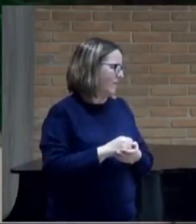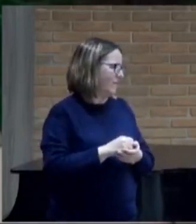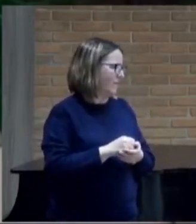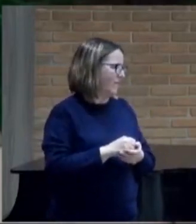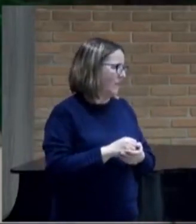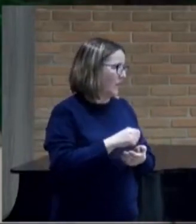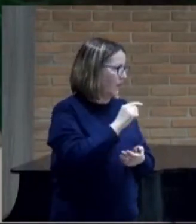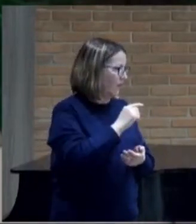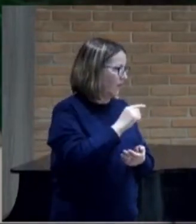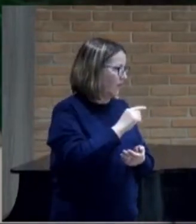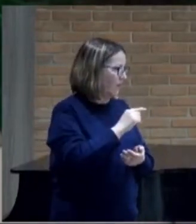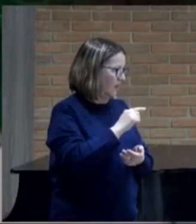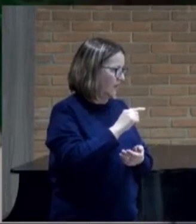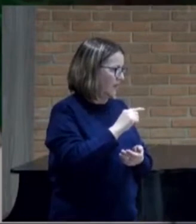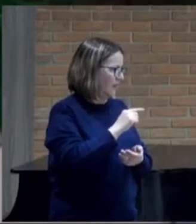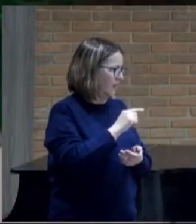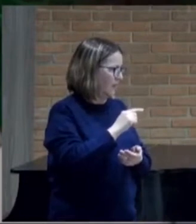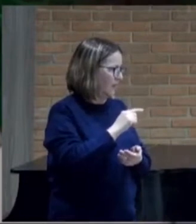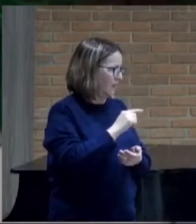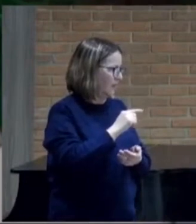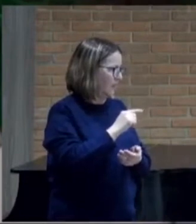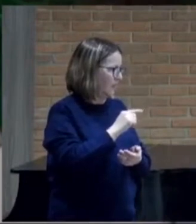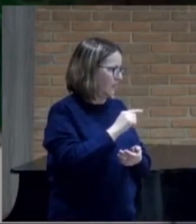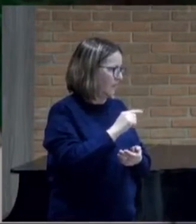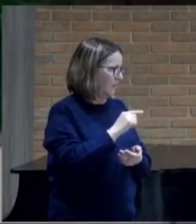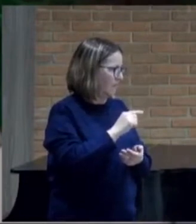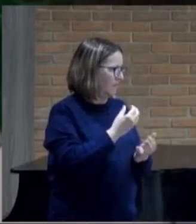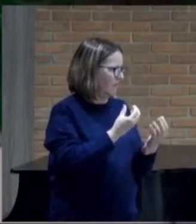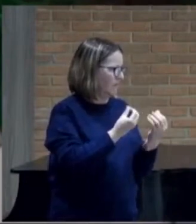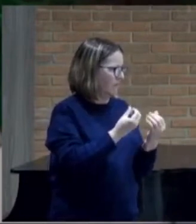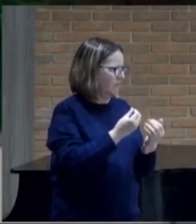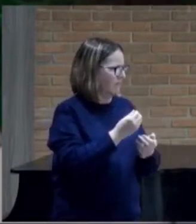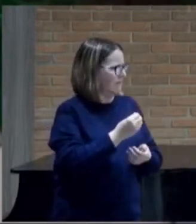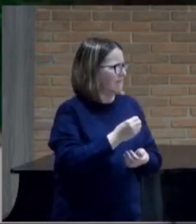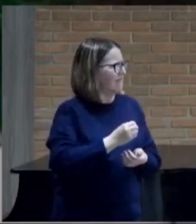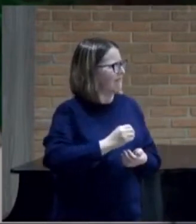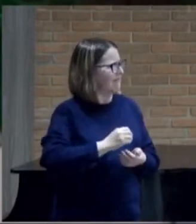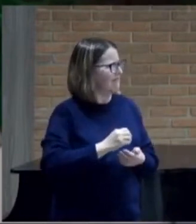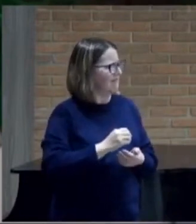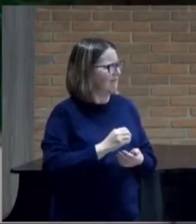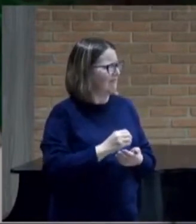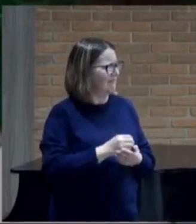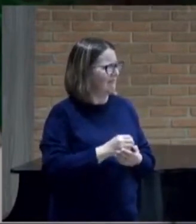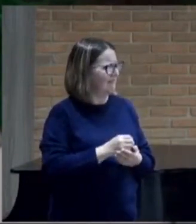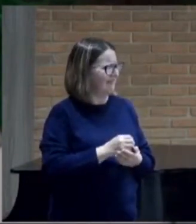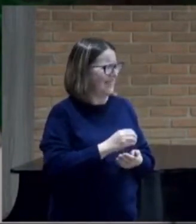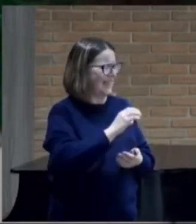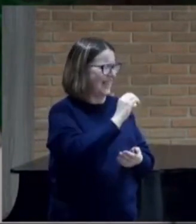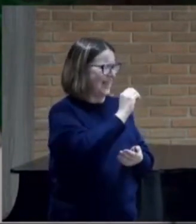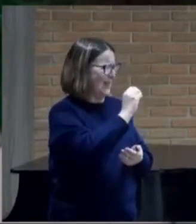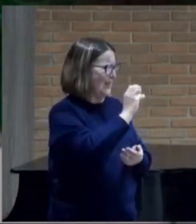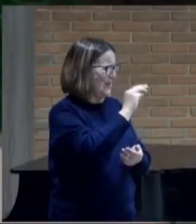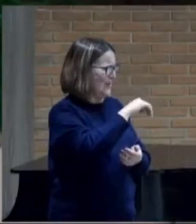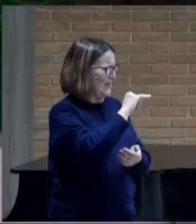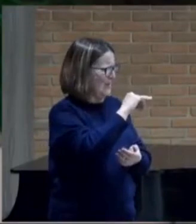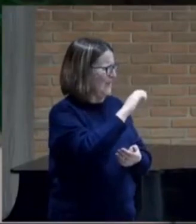Você foi muito Homilético Você foi bem Exegético